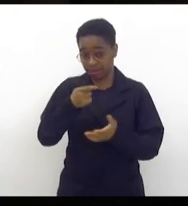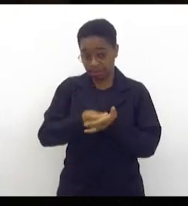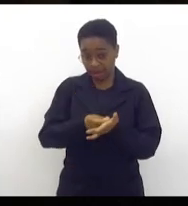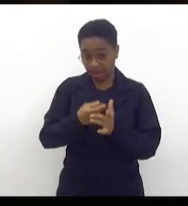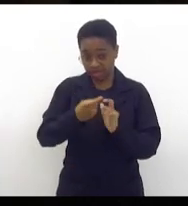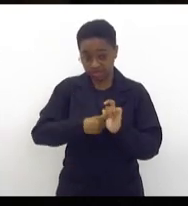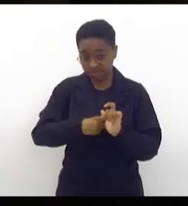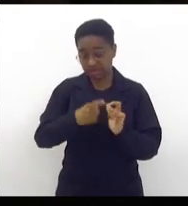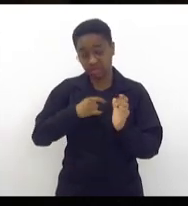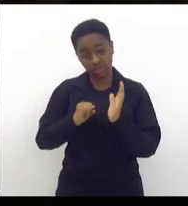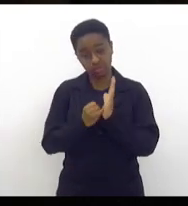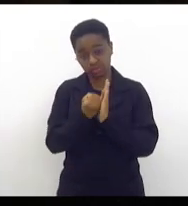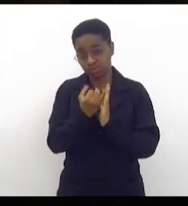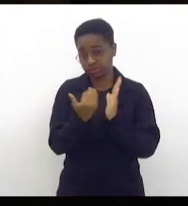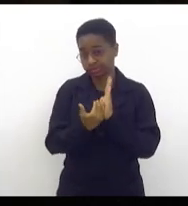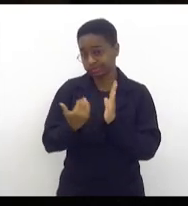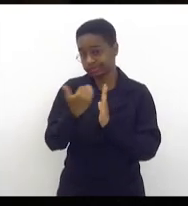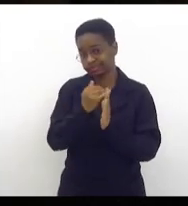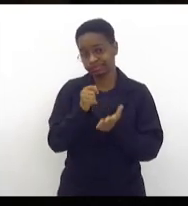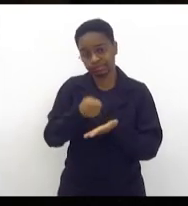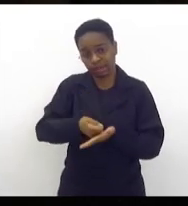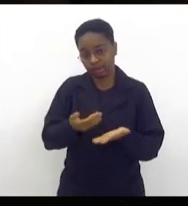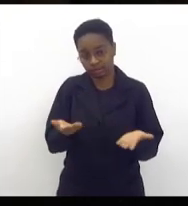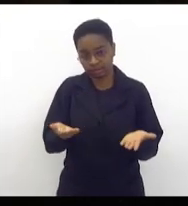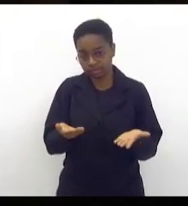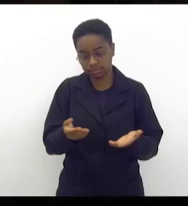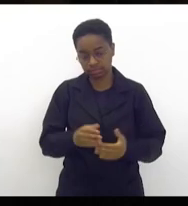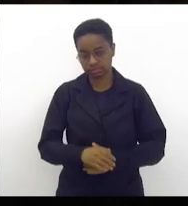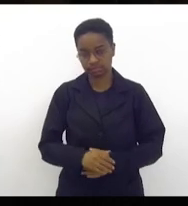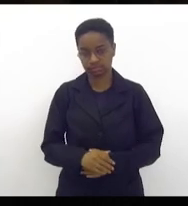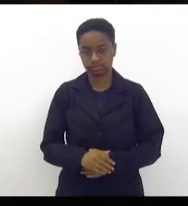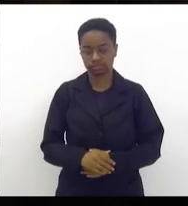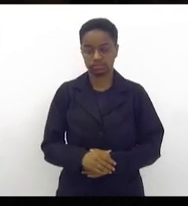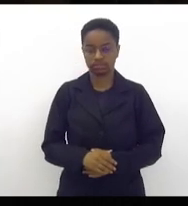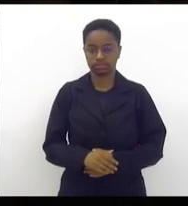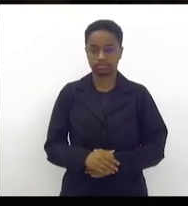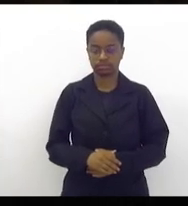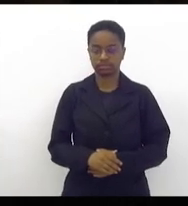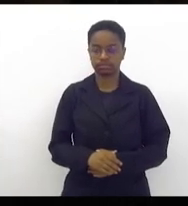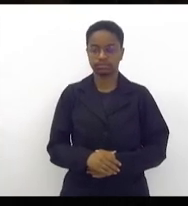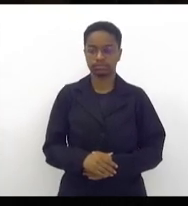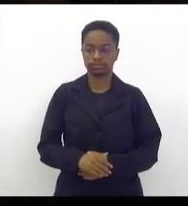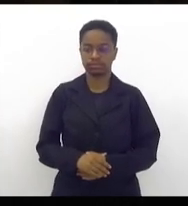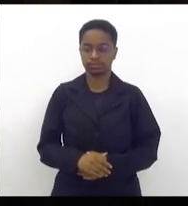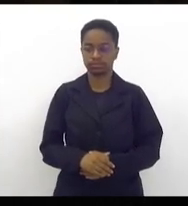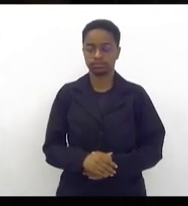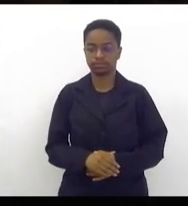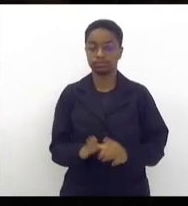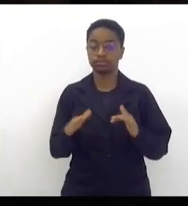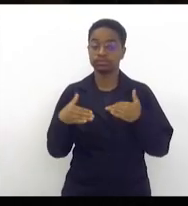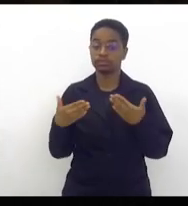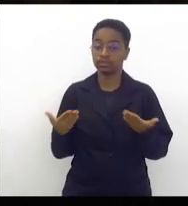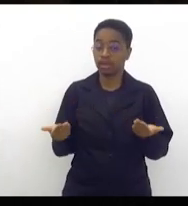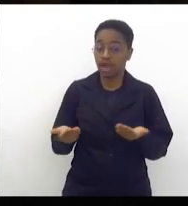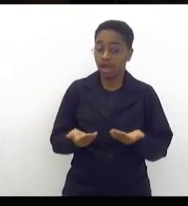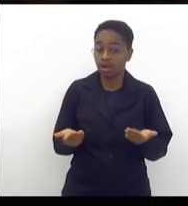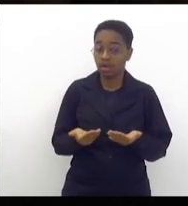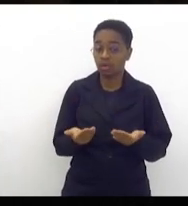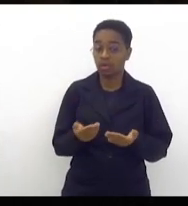mais juros nós vamos pagar. Então, o momento é